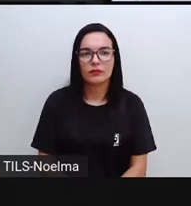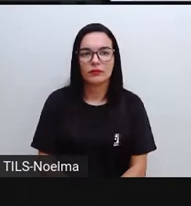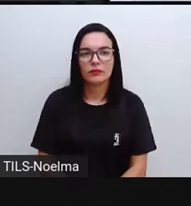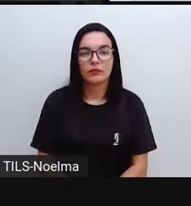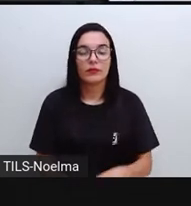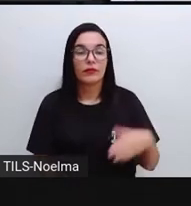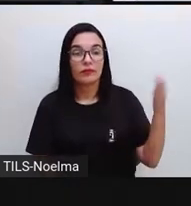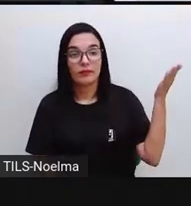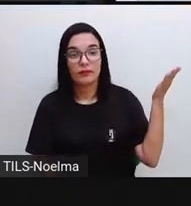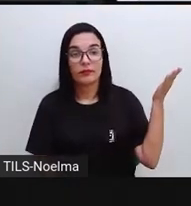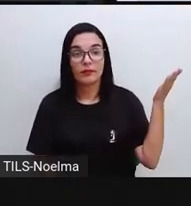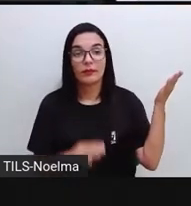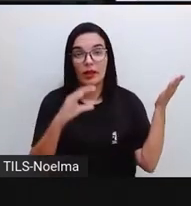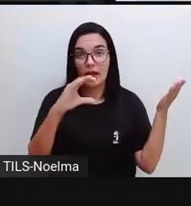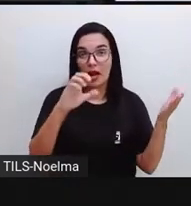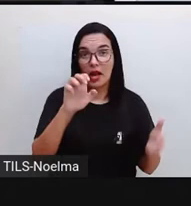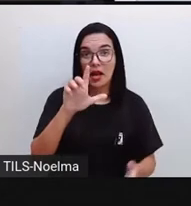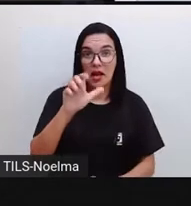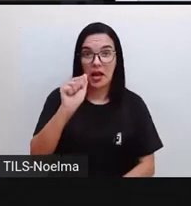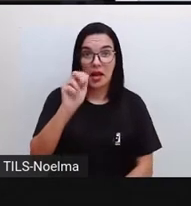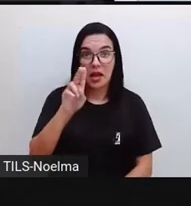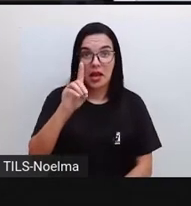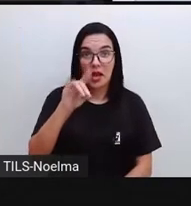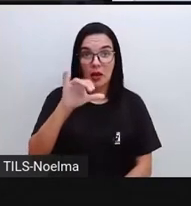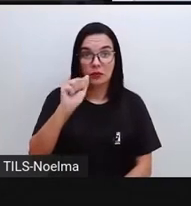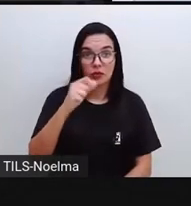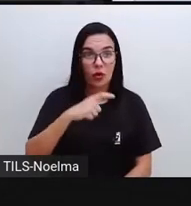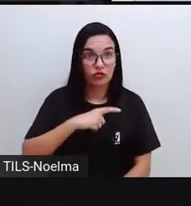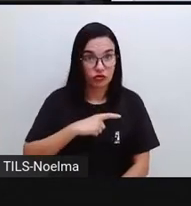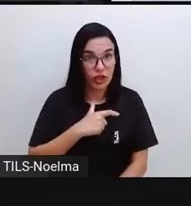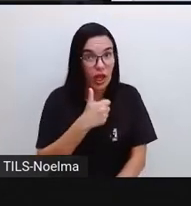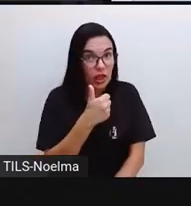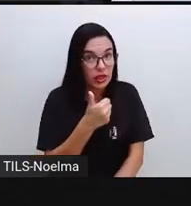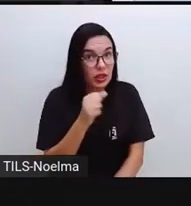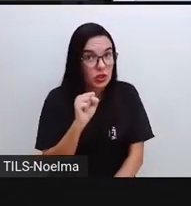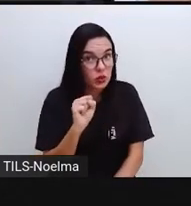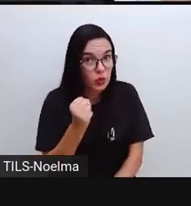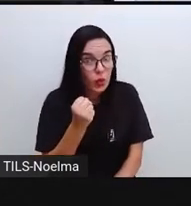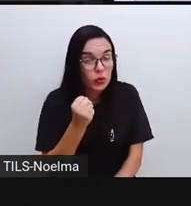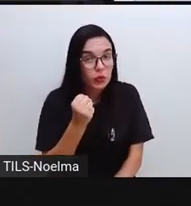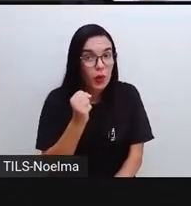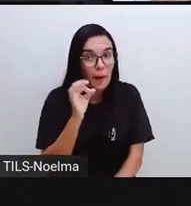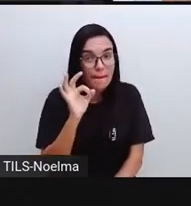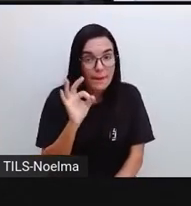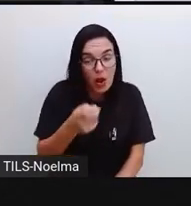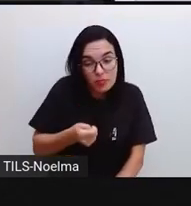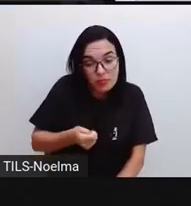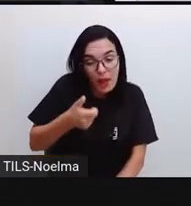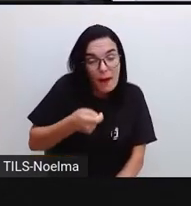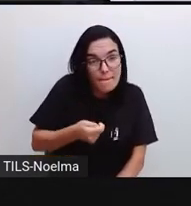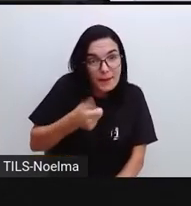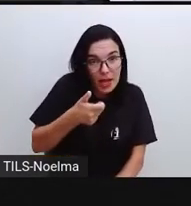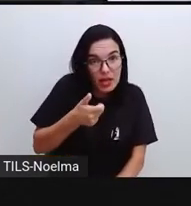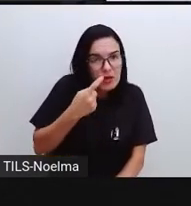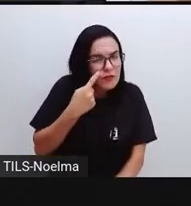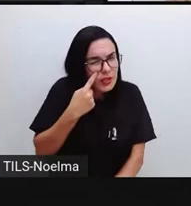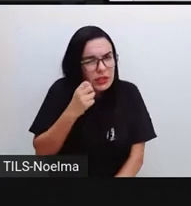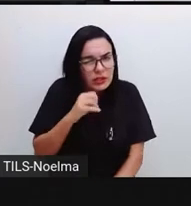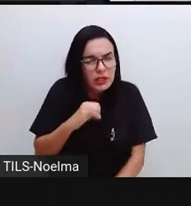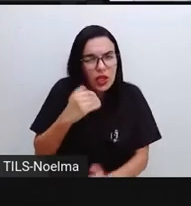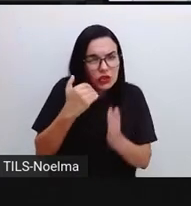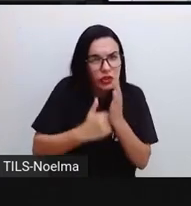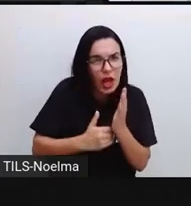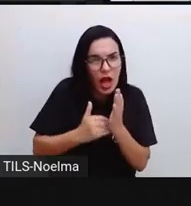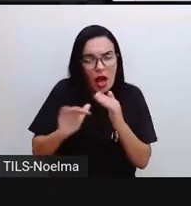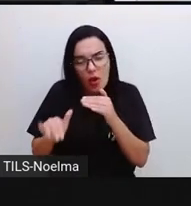Cláudio tinha 18 bolinhas de gude. Esse aqui, vamos ver se vai ser completar, comparar ou tirar.